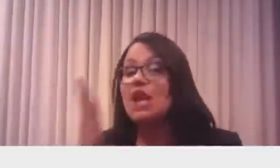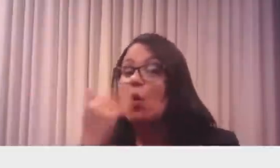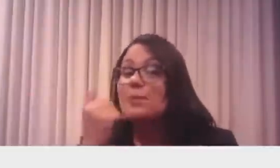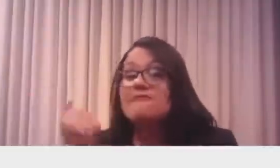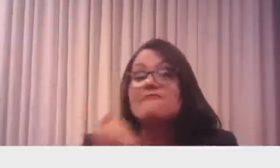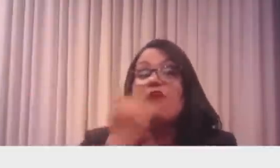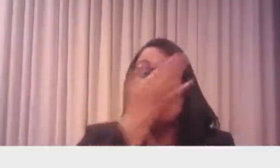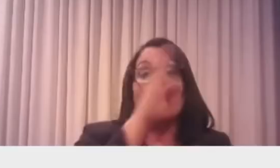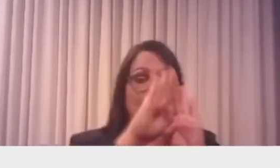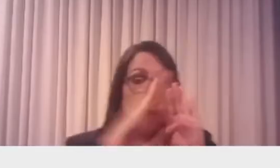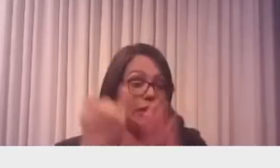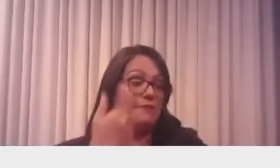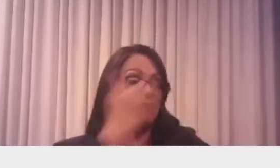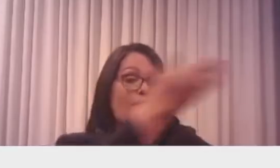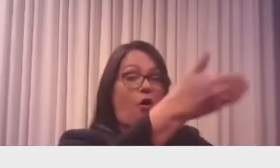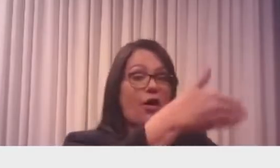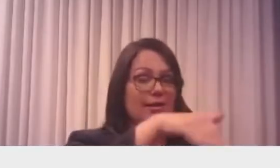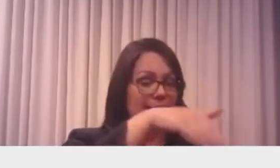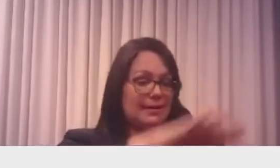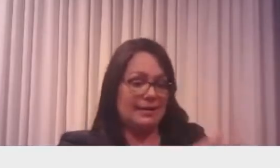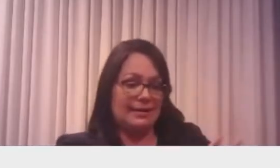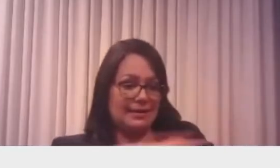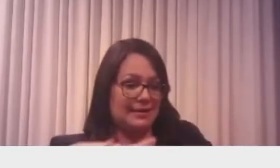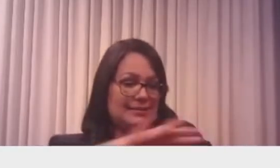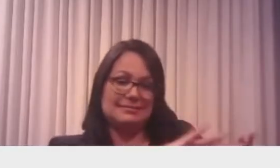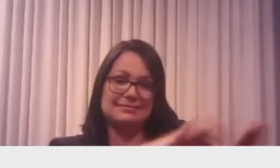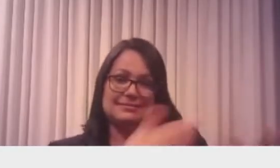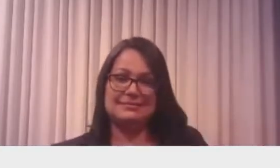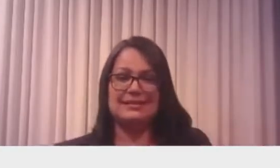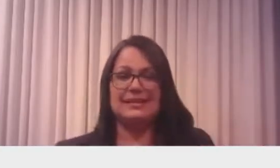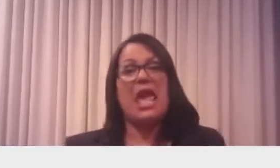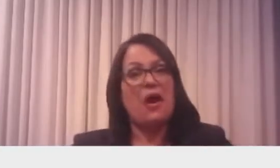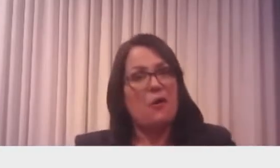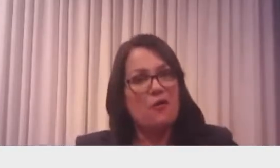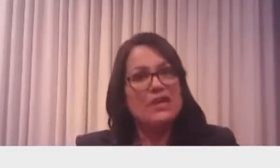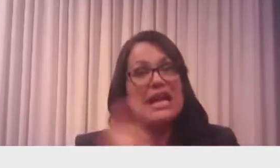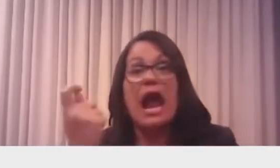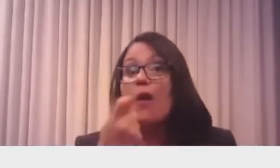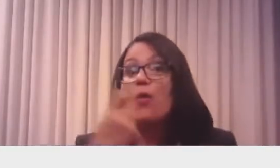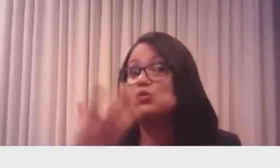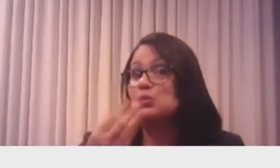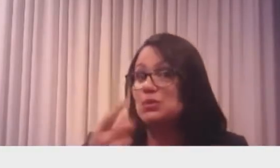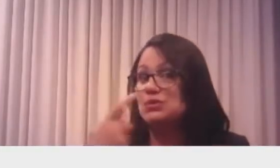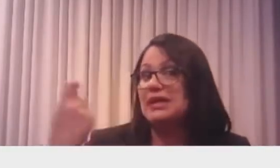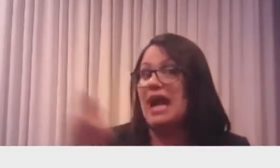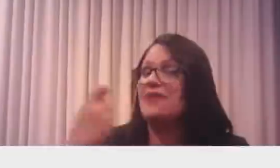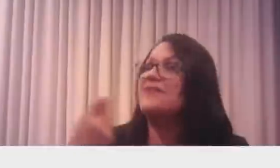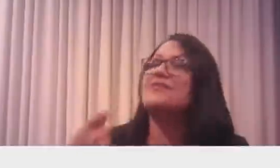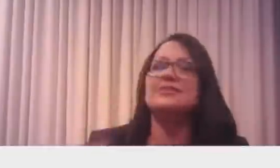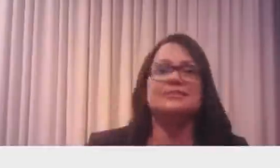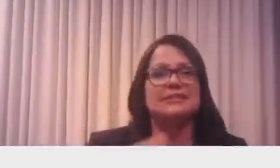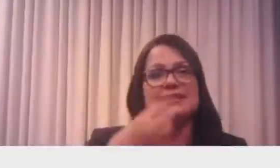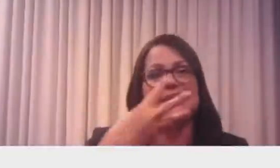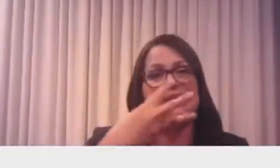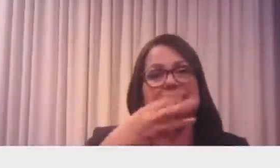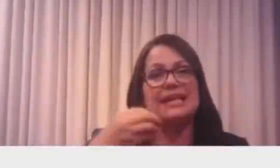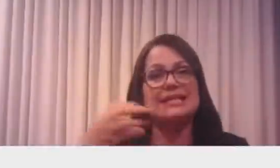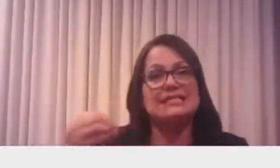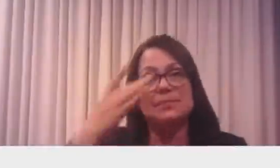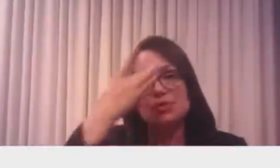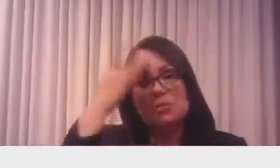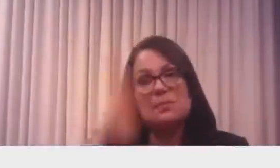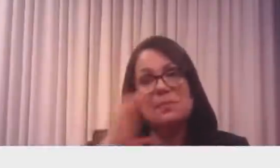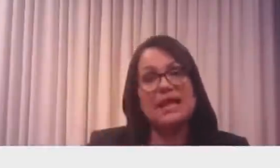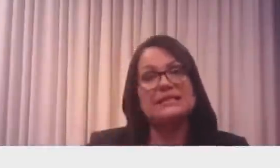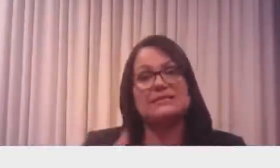E daí, inclusive, eu conversei com o Val, a Gauchela estava lá, muito gaúcho trabalhando lá, tem uns 300 brasileiros trabalhando